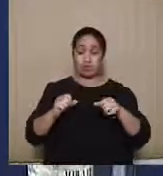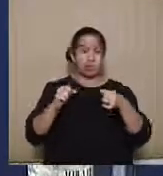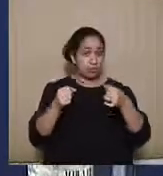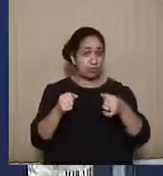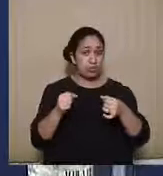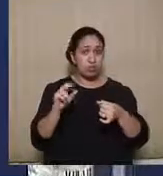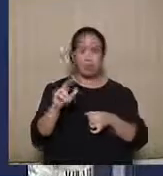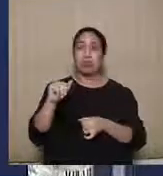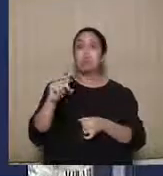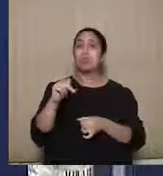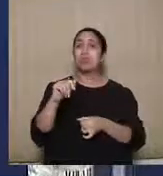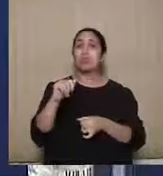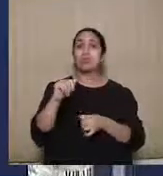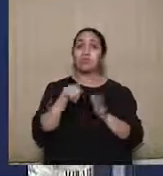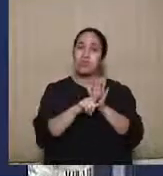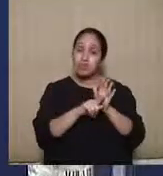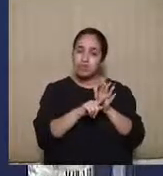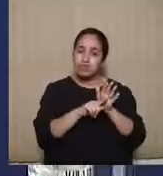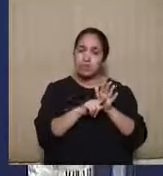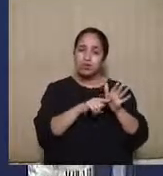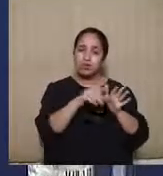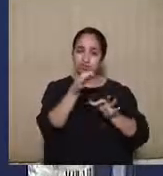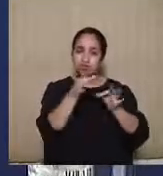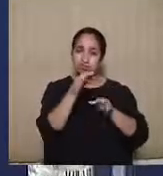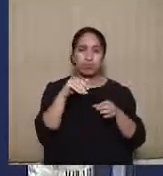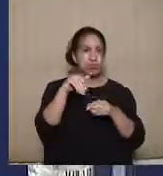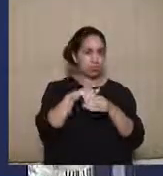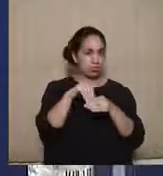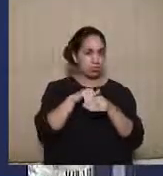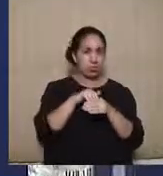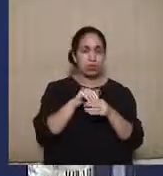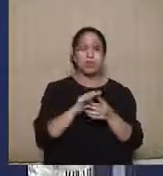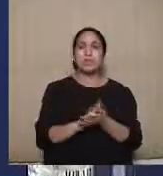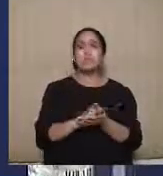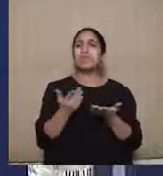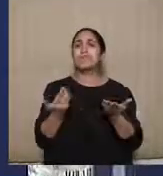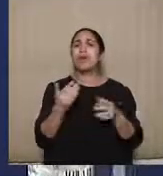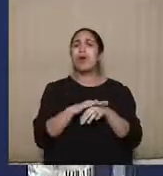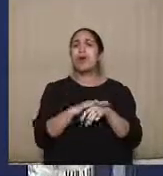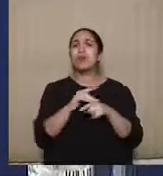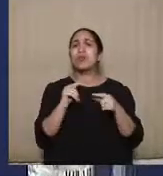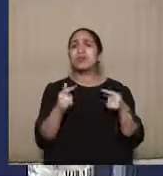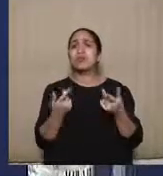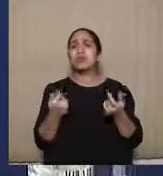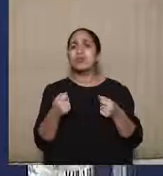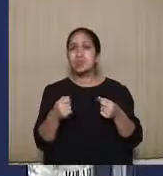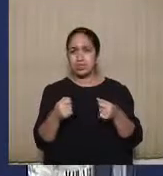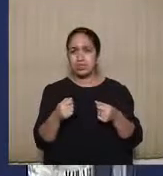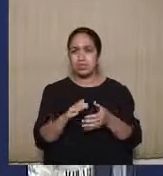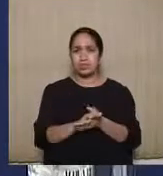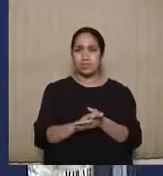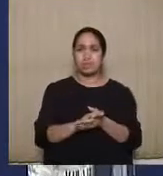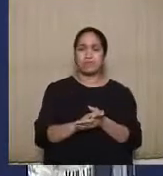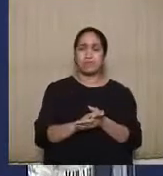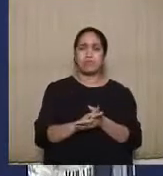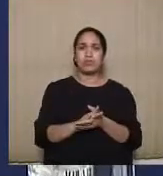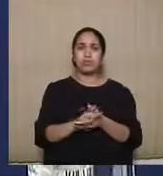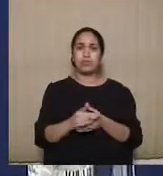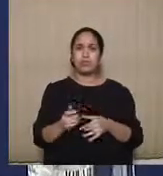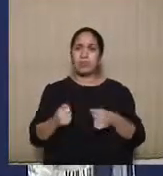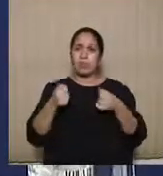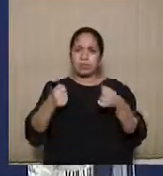e ação de investigação judicial eleitoral. Aqui são as ações que são tendentes a apurar abuso de poder político,